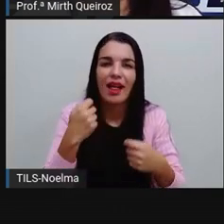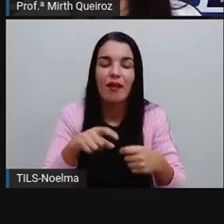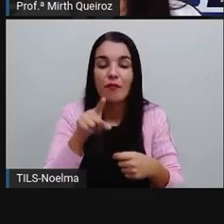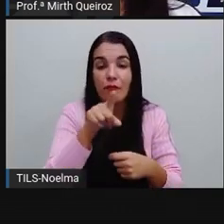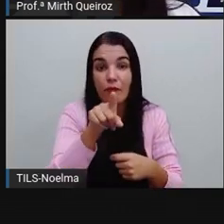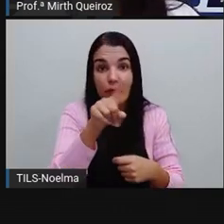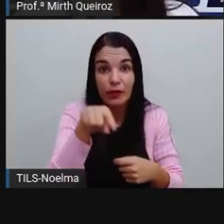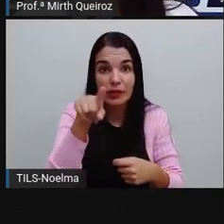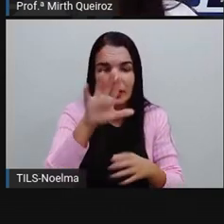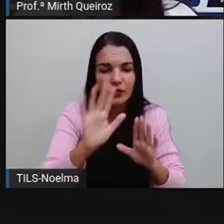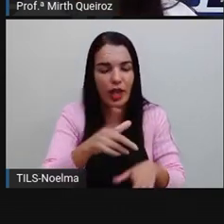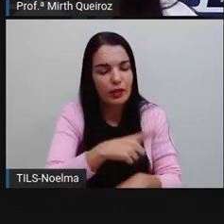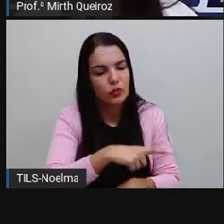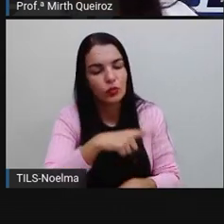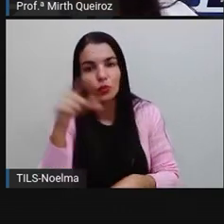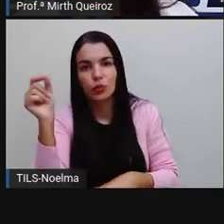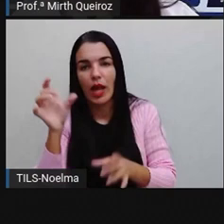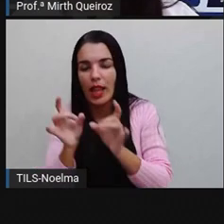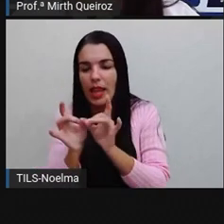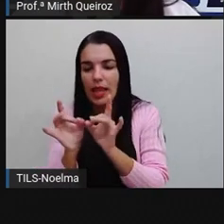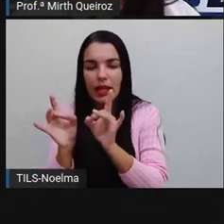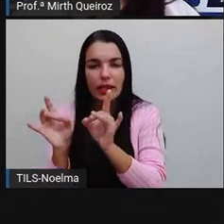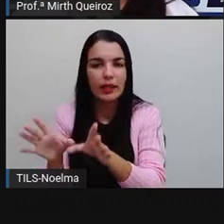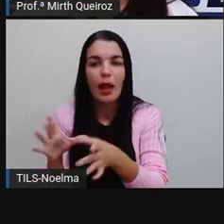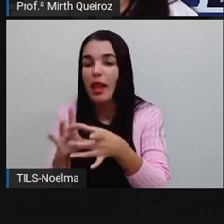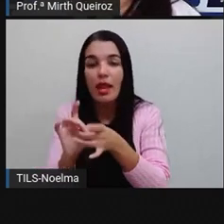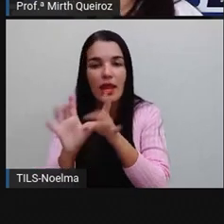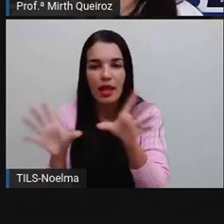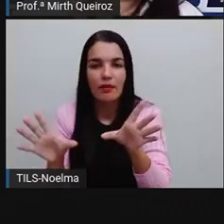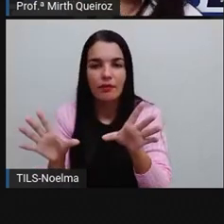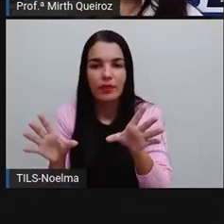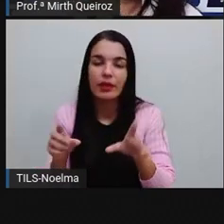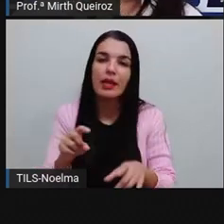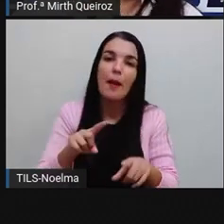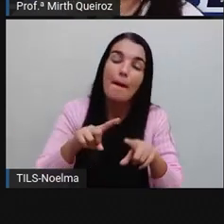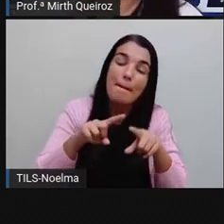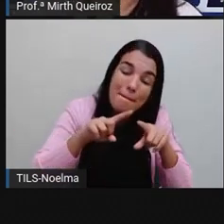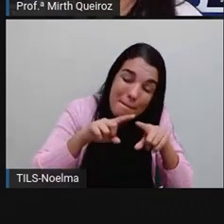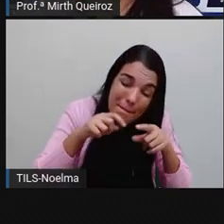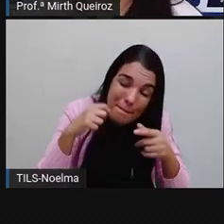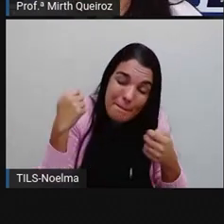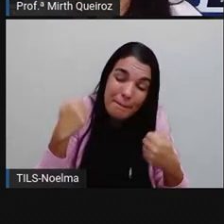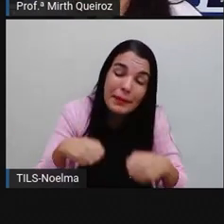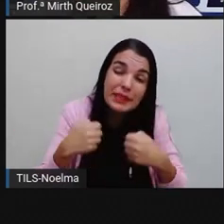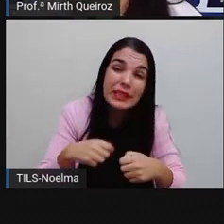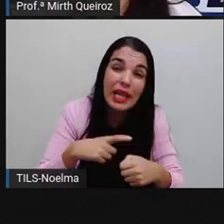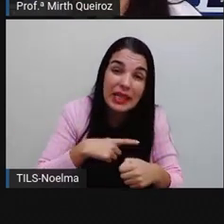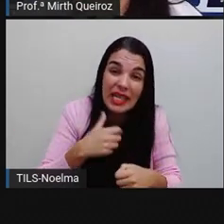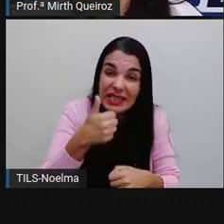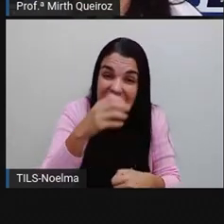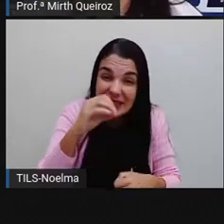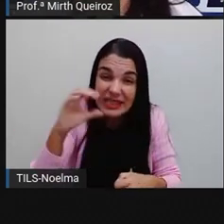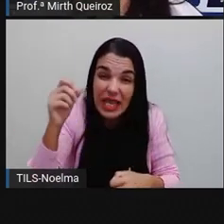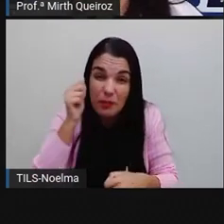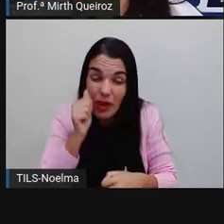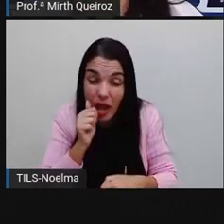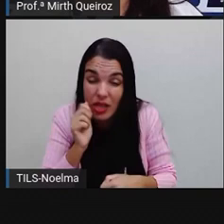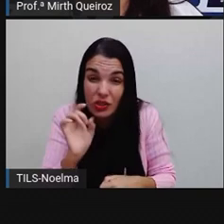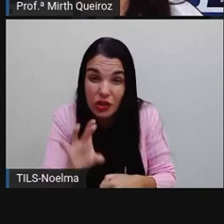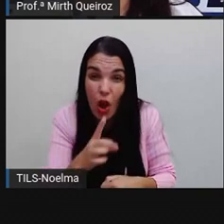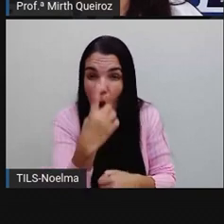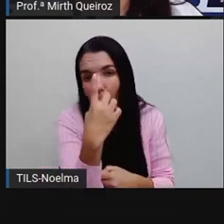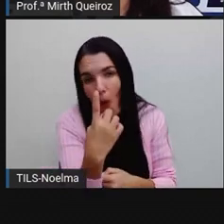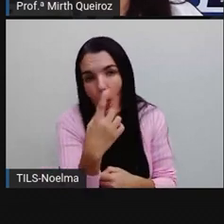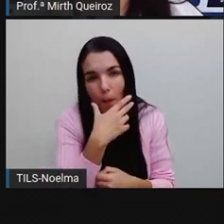dispensados. Mesmo que tenha 100 alunas e só um aluno, vai vir